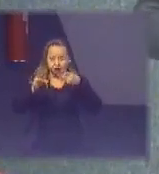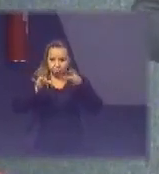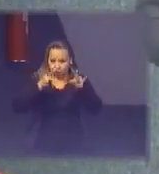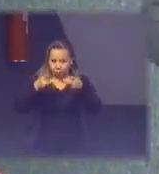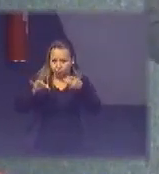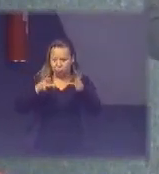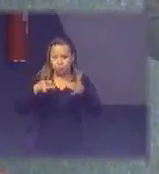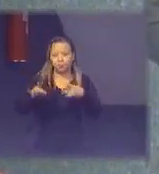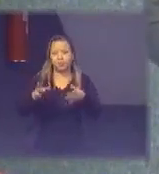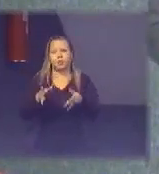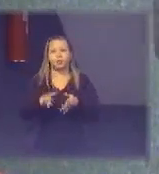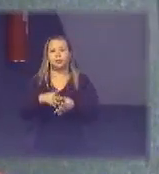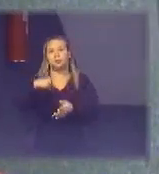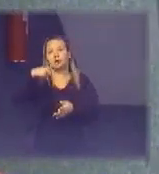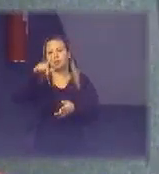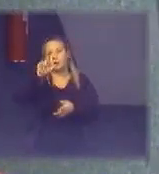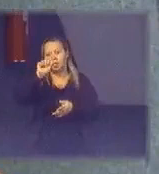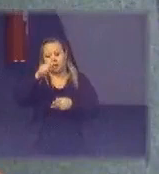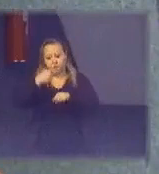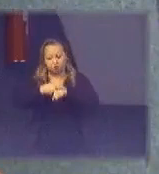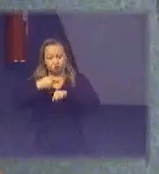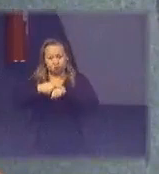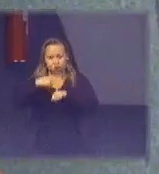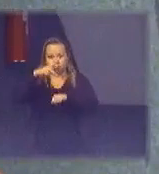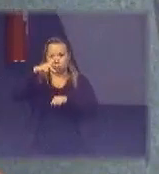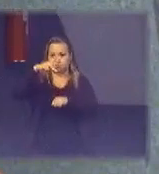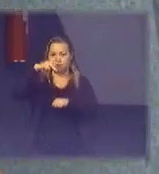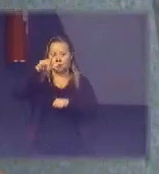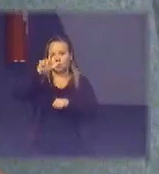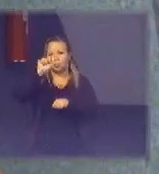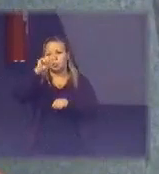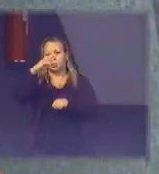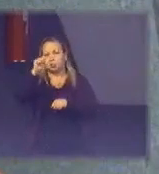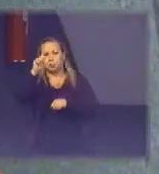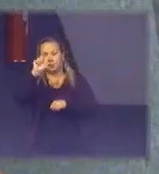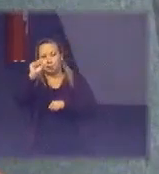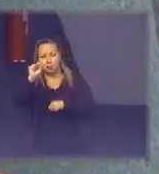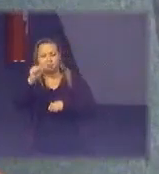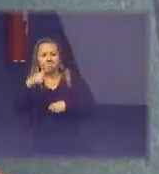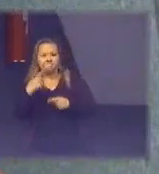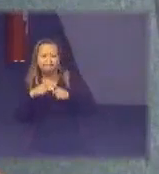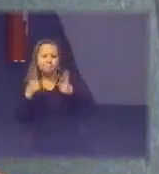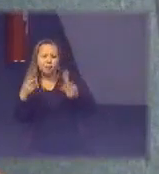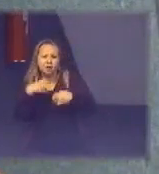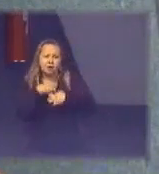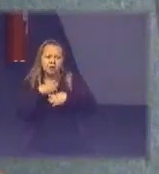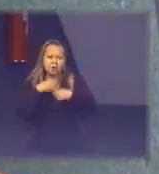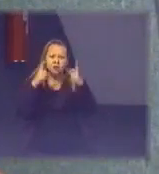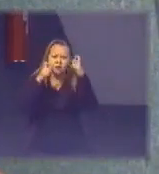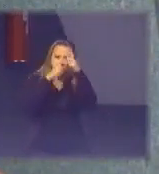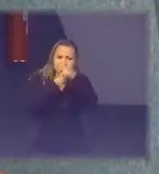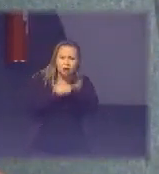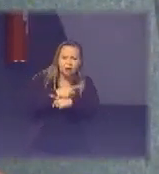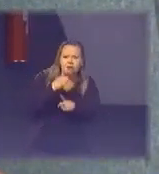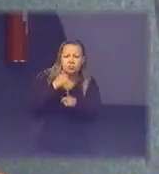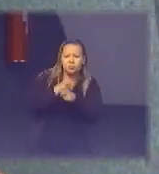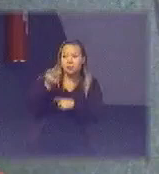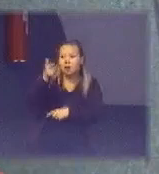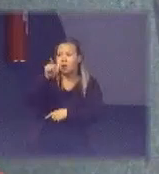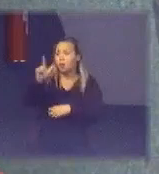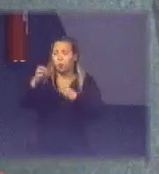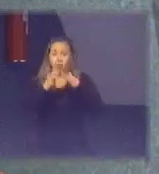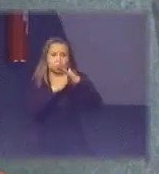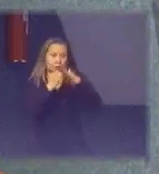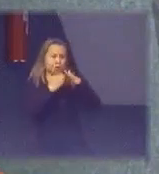uma rede muito grande e a gente sente uma dificuldade bastante grande de encontrar outros operadores